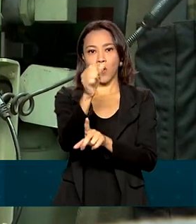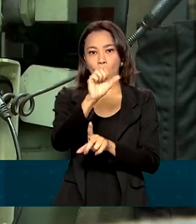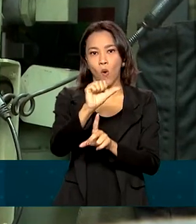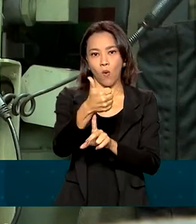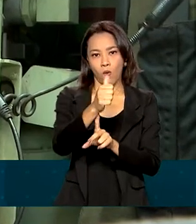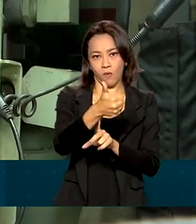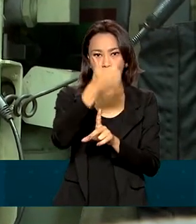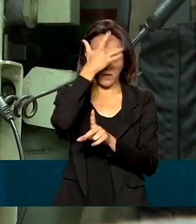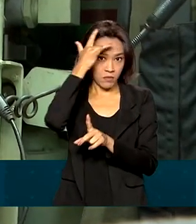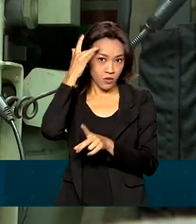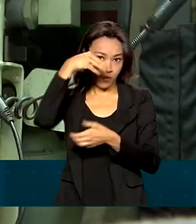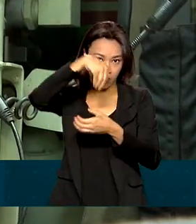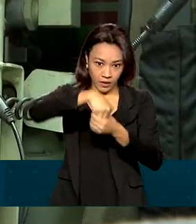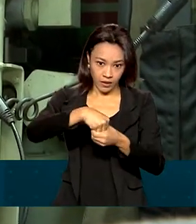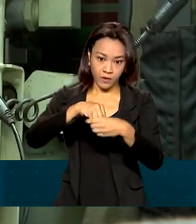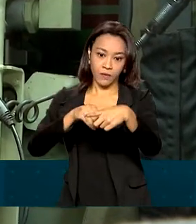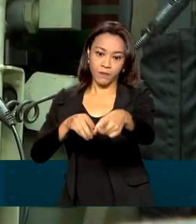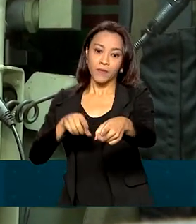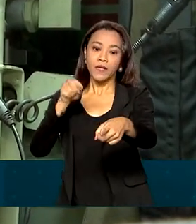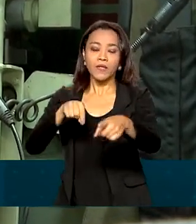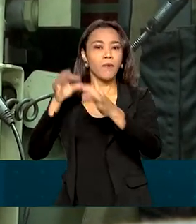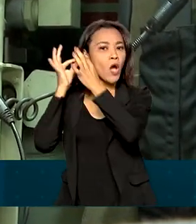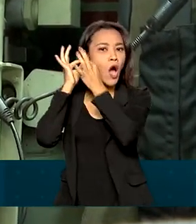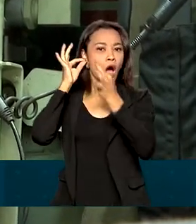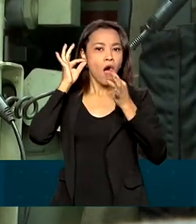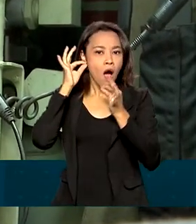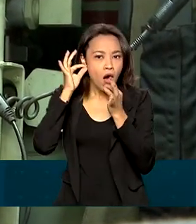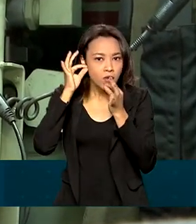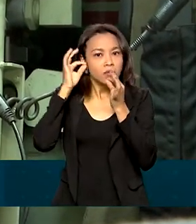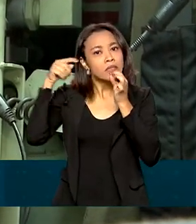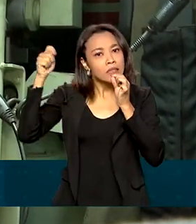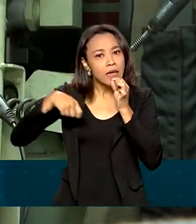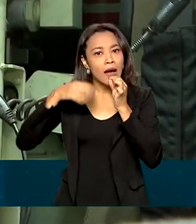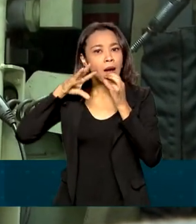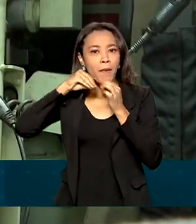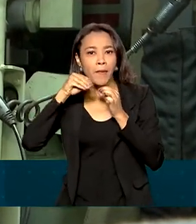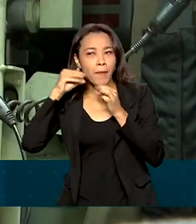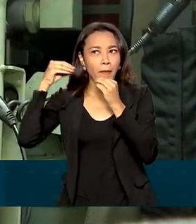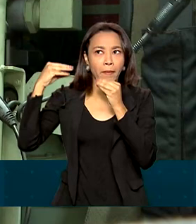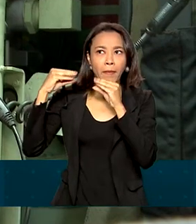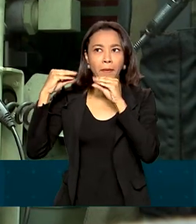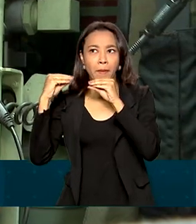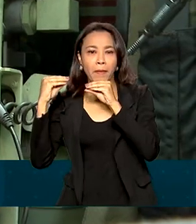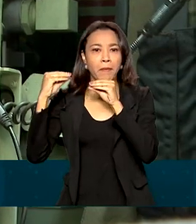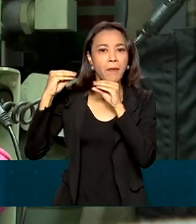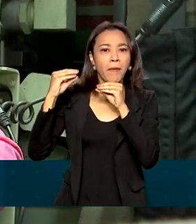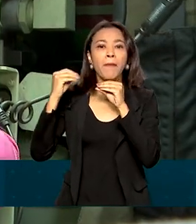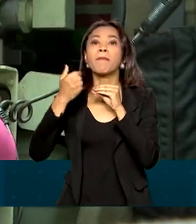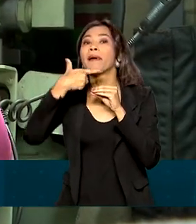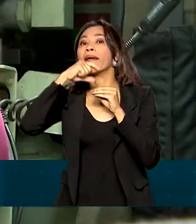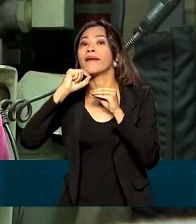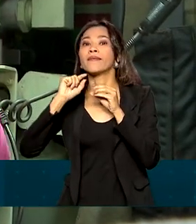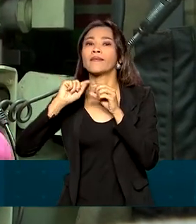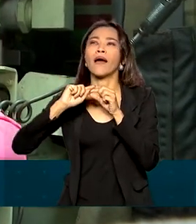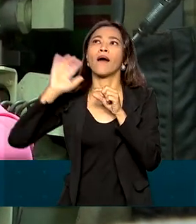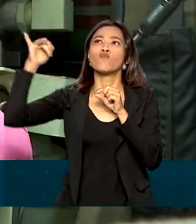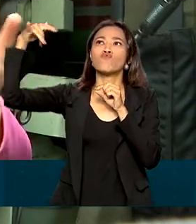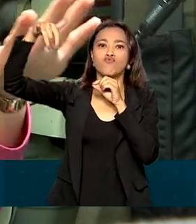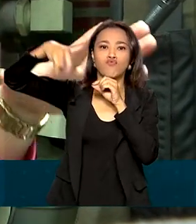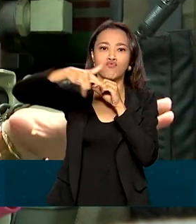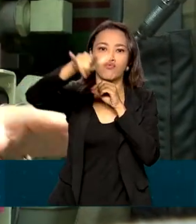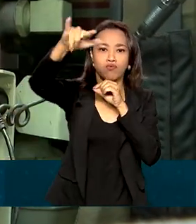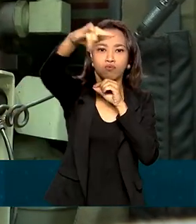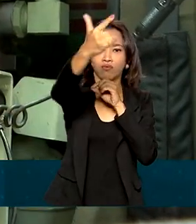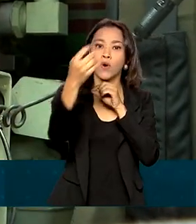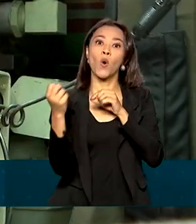funcionalidades que ele tem é essa capacidade de comunicação. Por aqui, é possível conversar com quem está, por exemplo, em uma aeronave ou